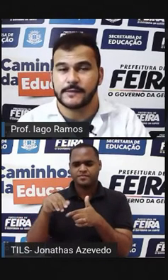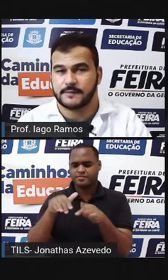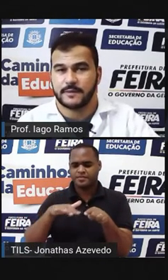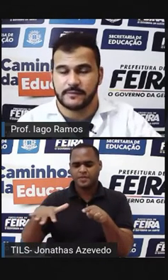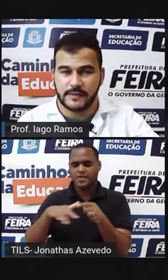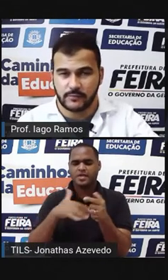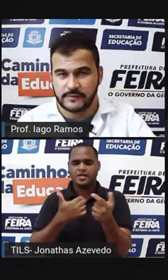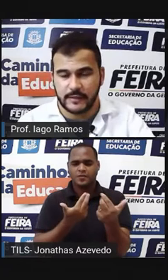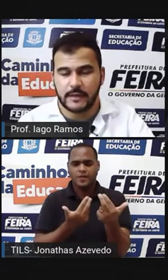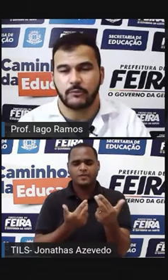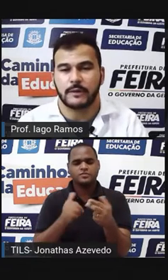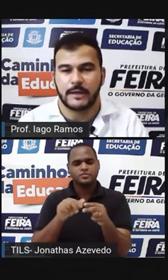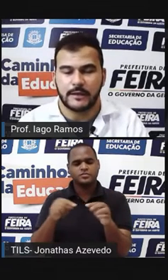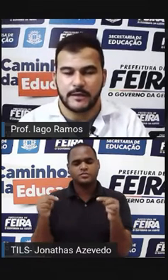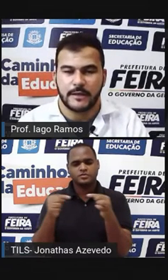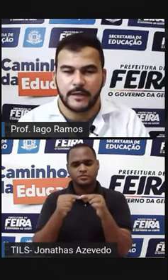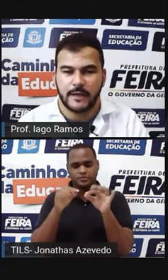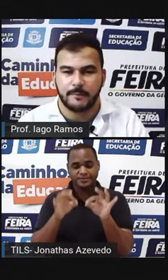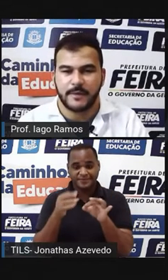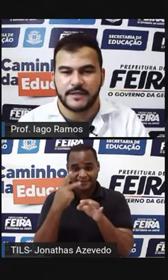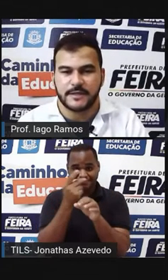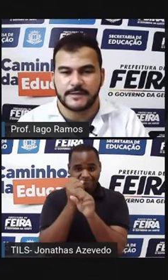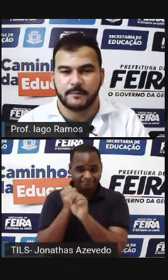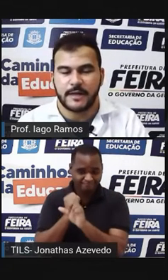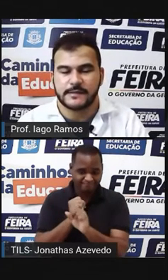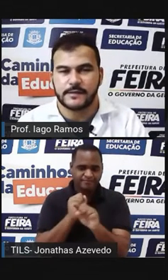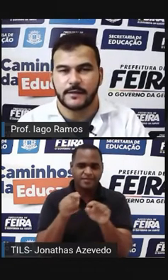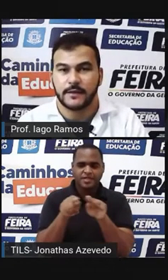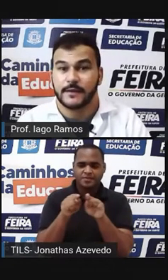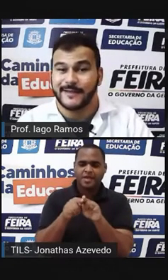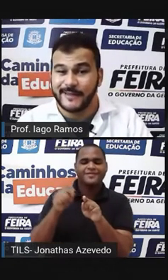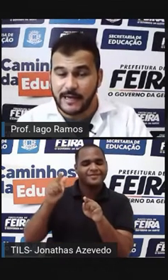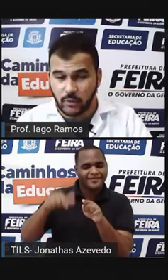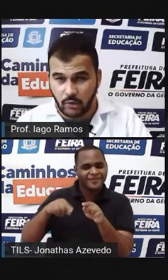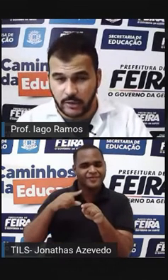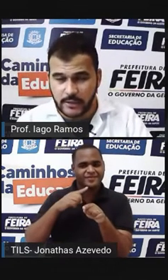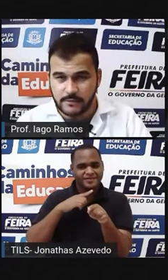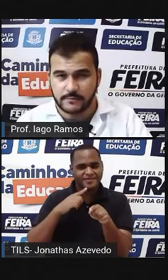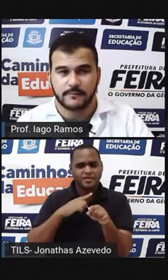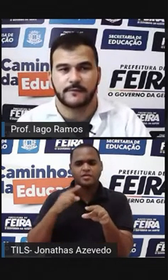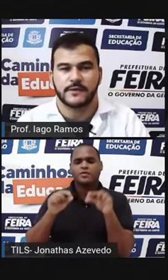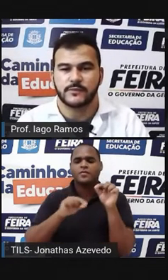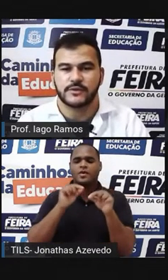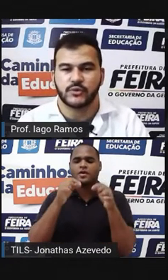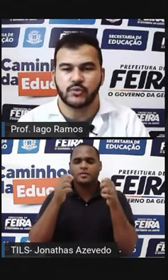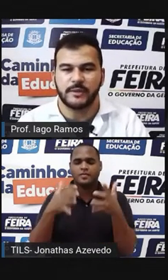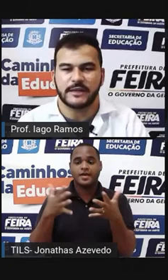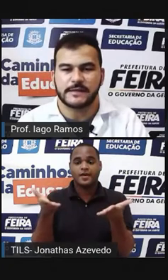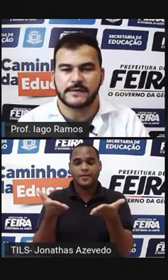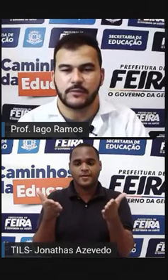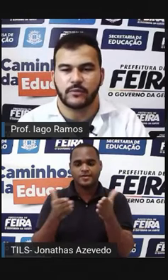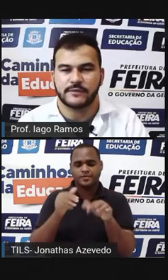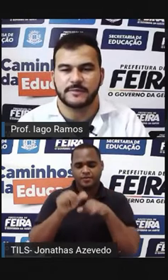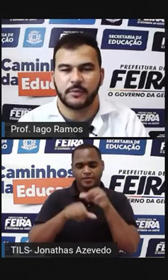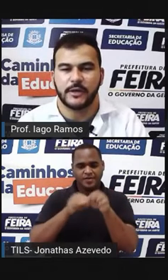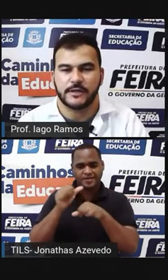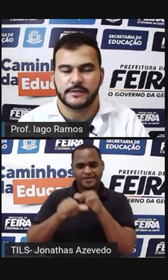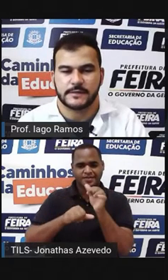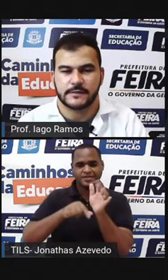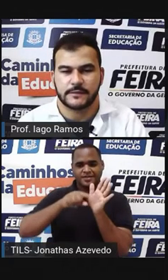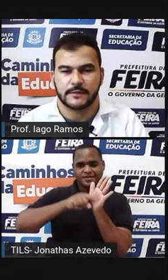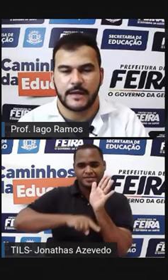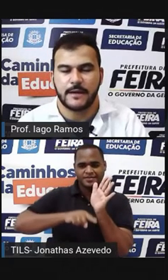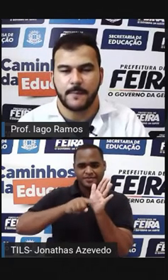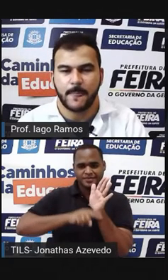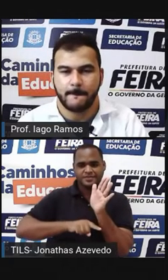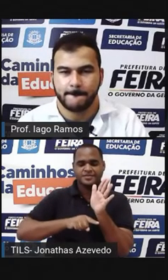iguais Pra você conseguir calcular Repete essa base E agora Faz uma subtração Com os expoentes